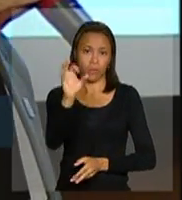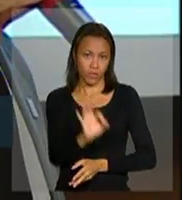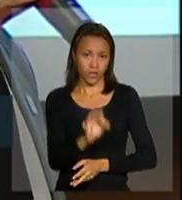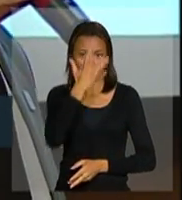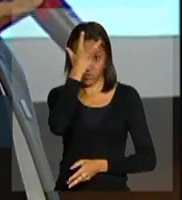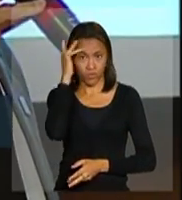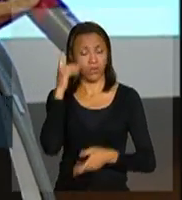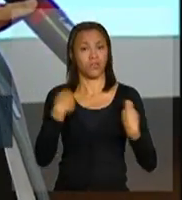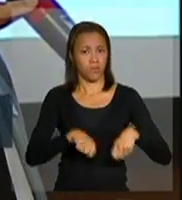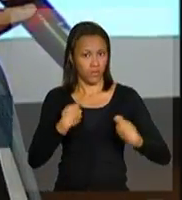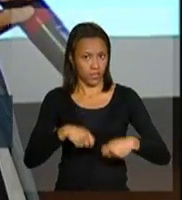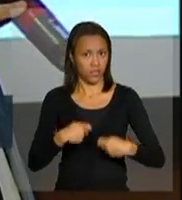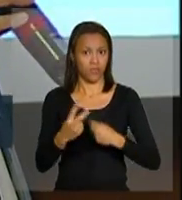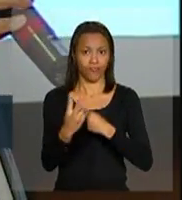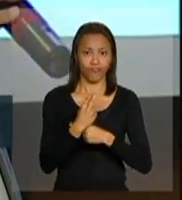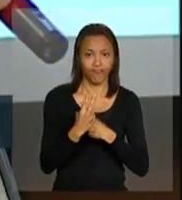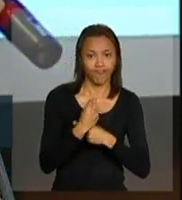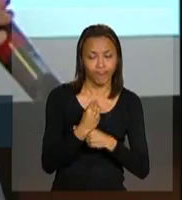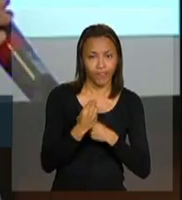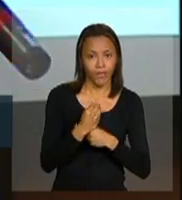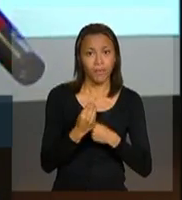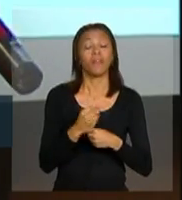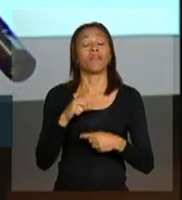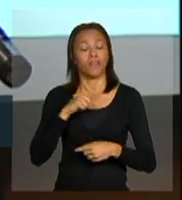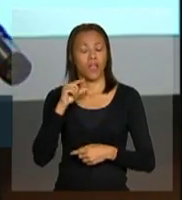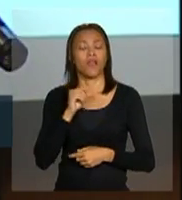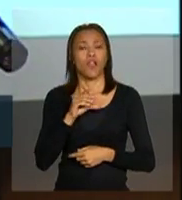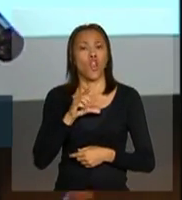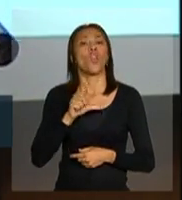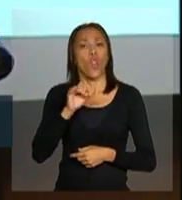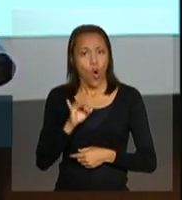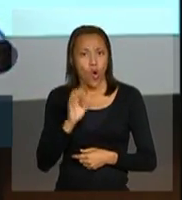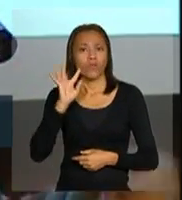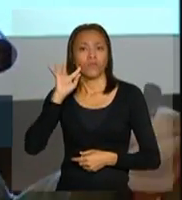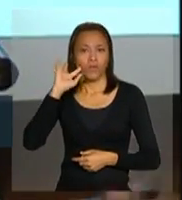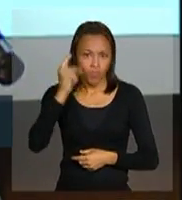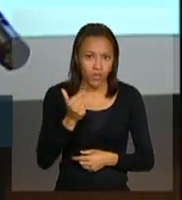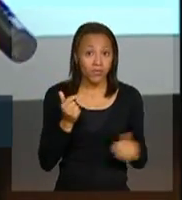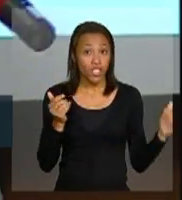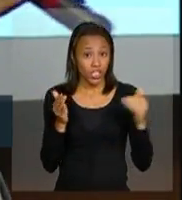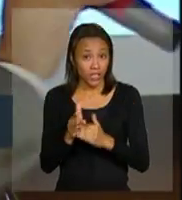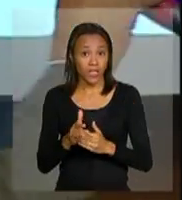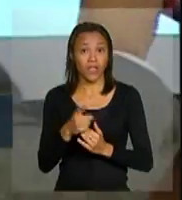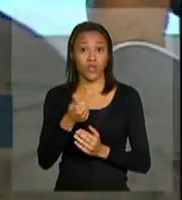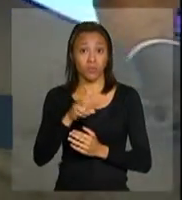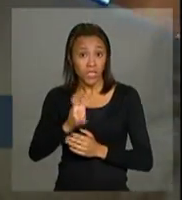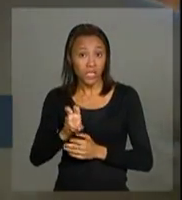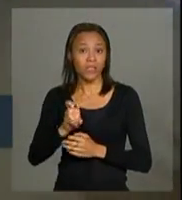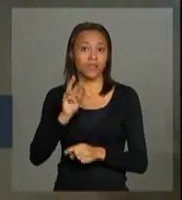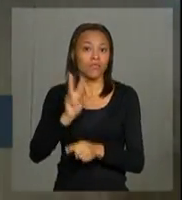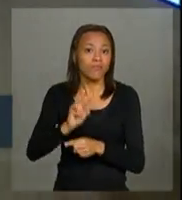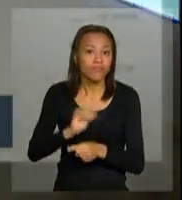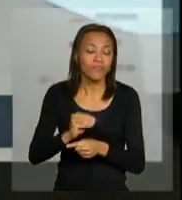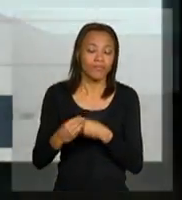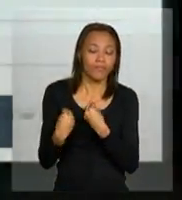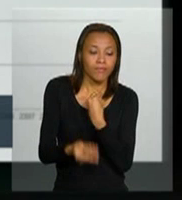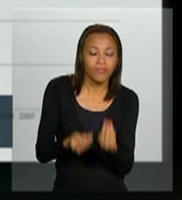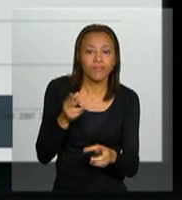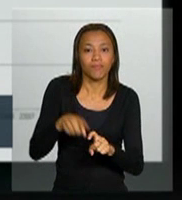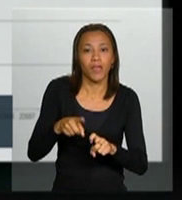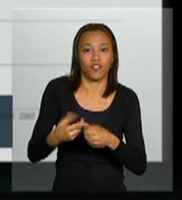pessoas que necessitam tratamento têm tratamento. Logo, é possível, sim, chegar em 2015 com 15 milhões sob tratamento. Próximo, por favor.